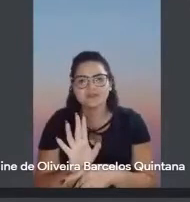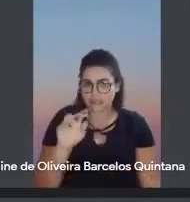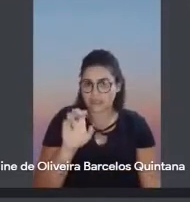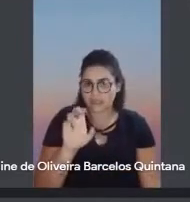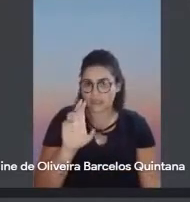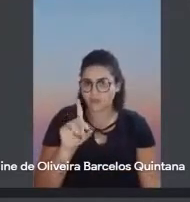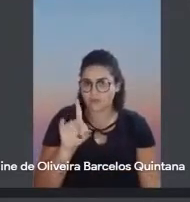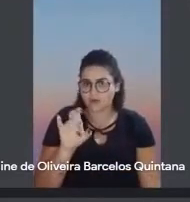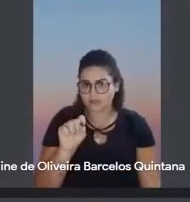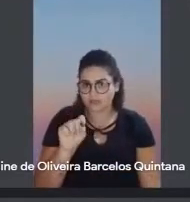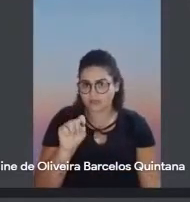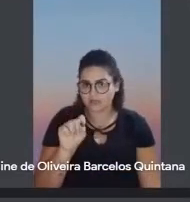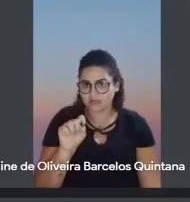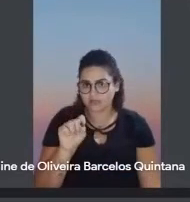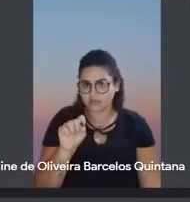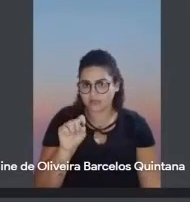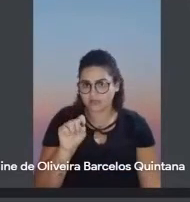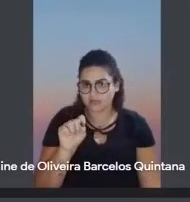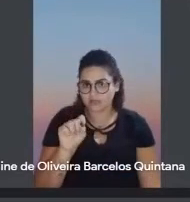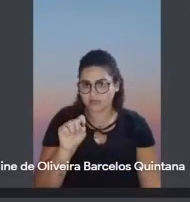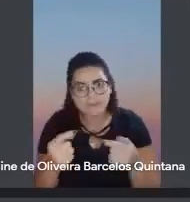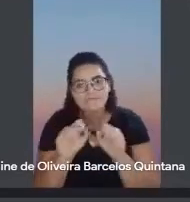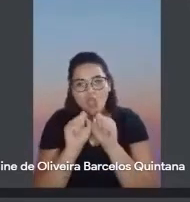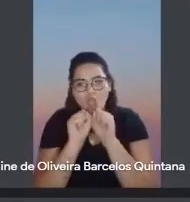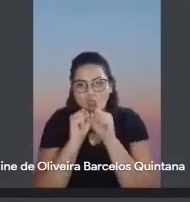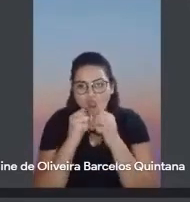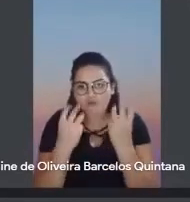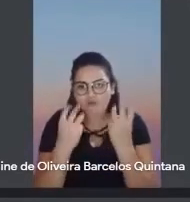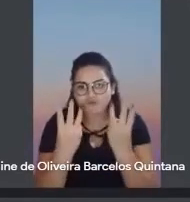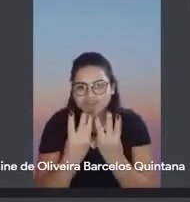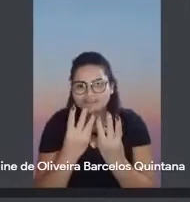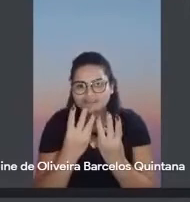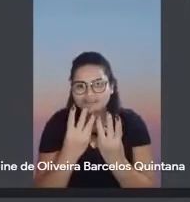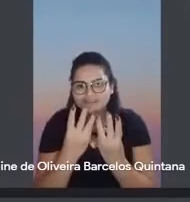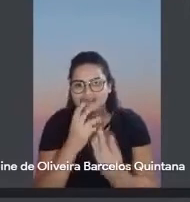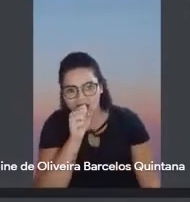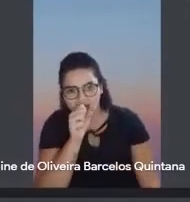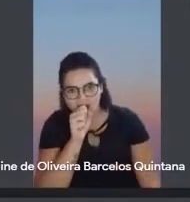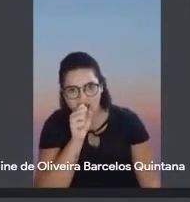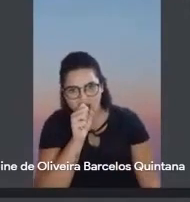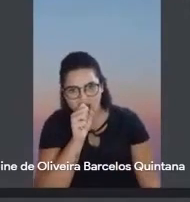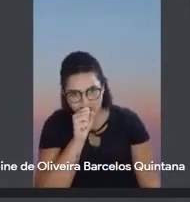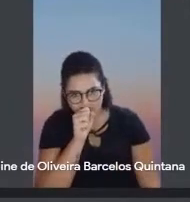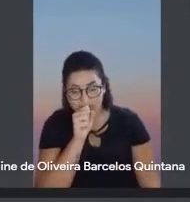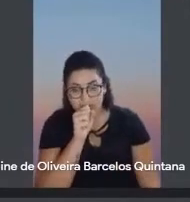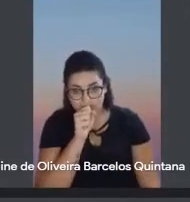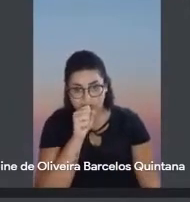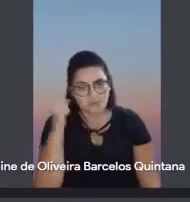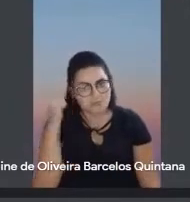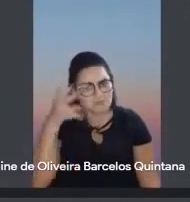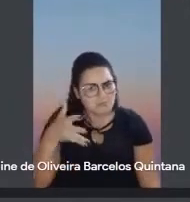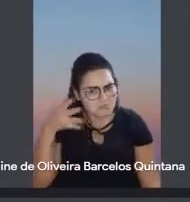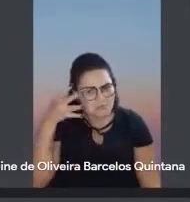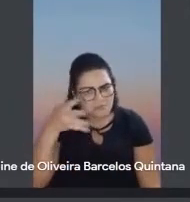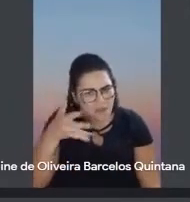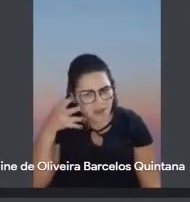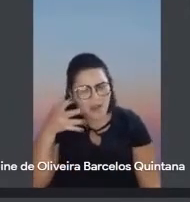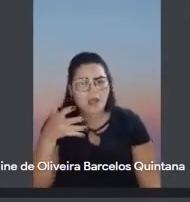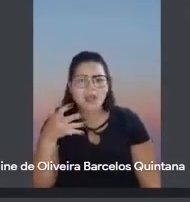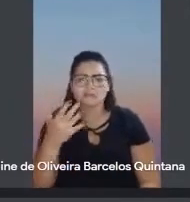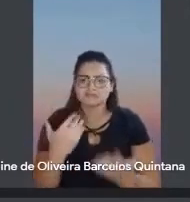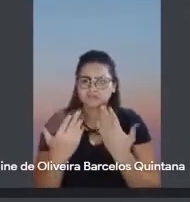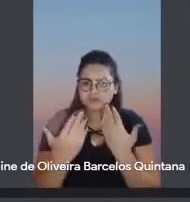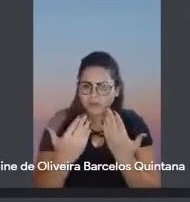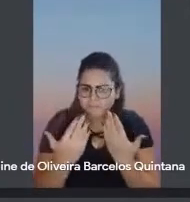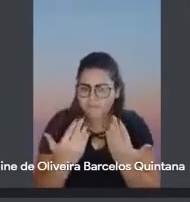Depois nós fazemos oficinas no sábado com palestras, assim, conversas